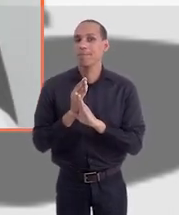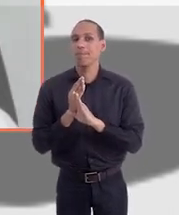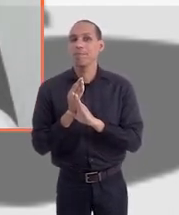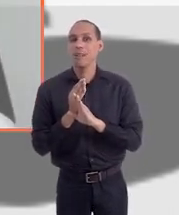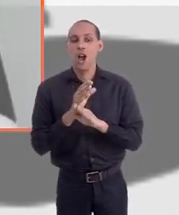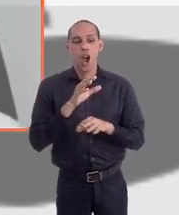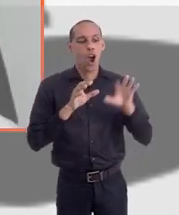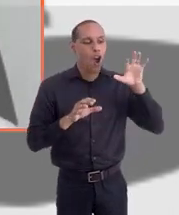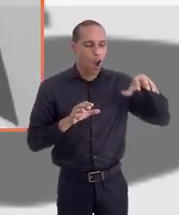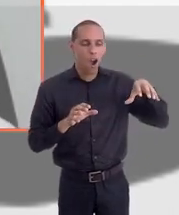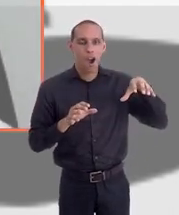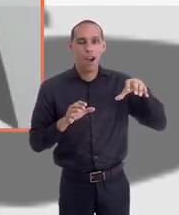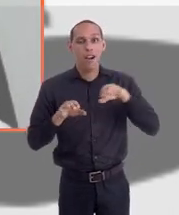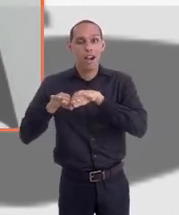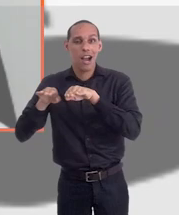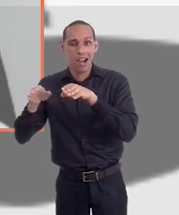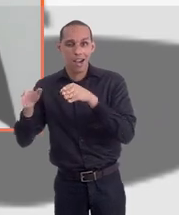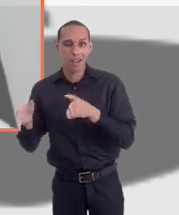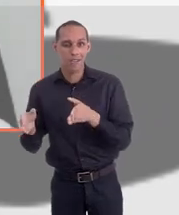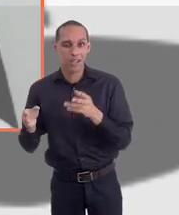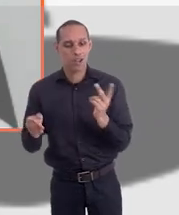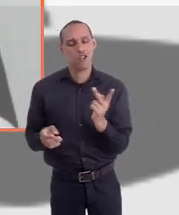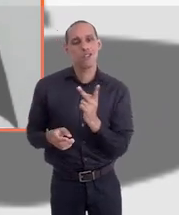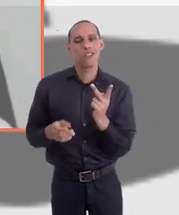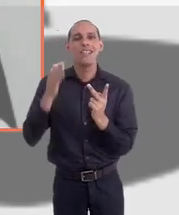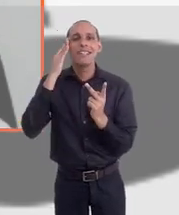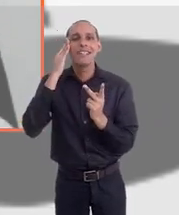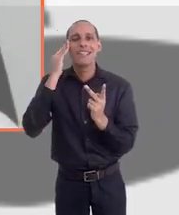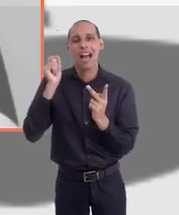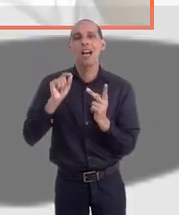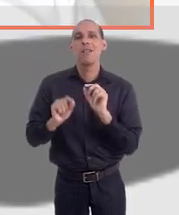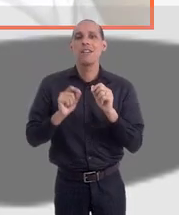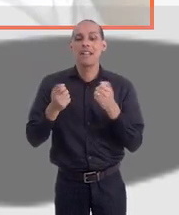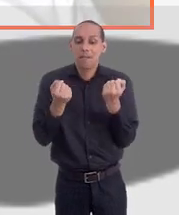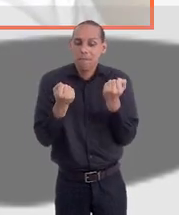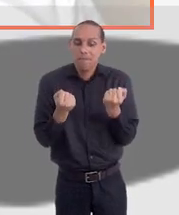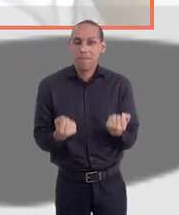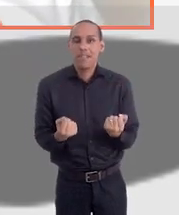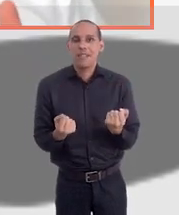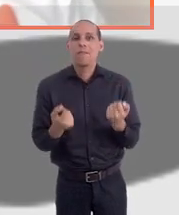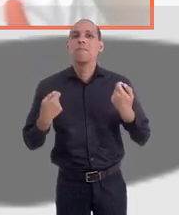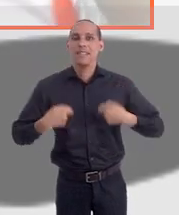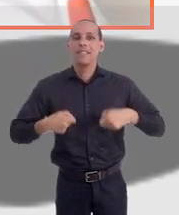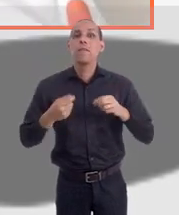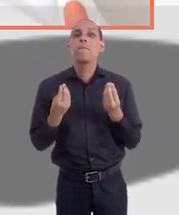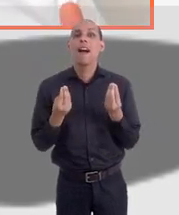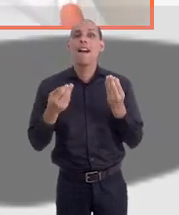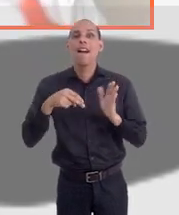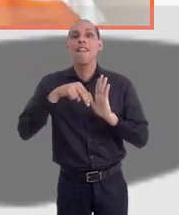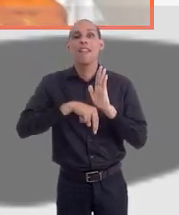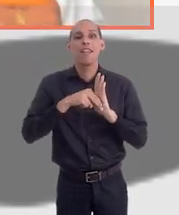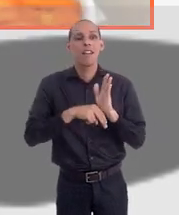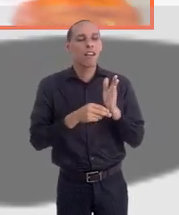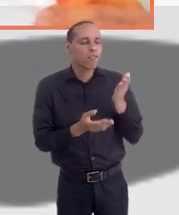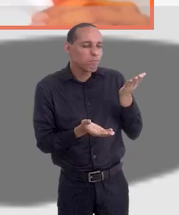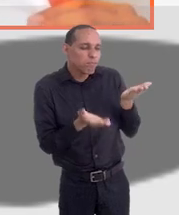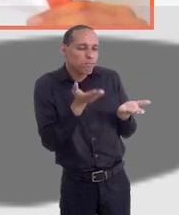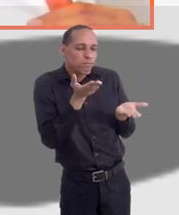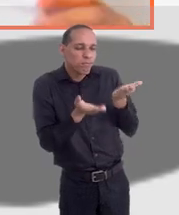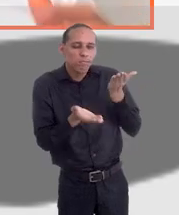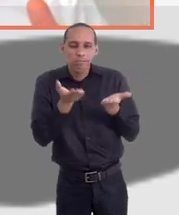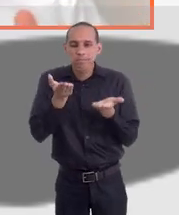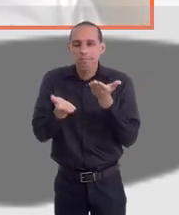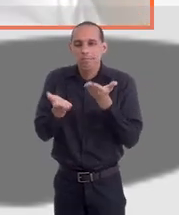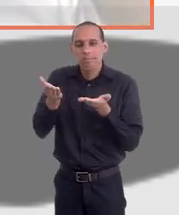o órgão quanto a banca sabe que tem que pegar um pouco mais pesado, né, pesar a mão, para poder fazer justamente o nivelamento das pessoas, né? Você botar um